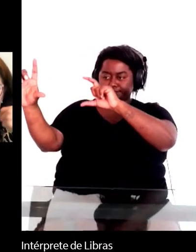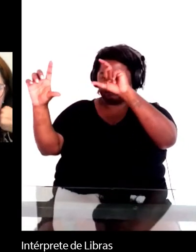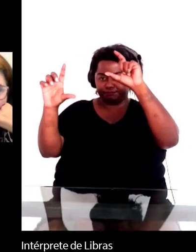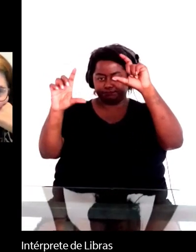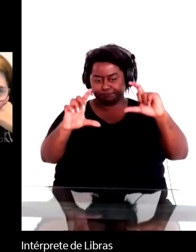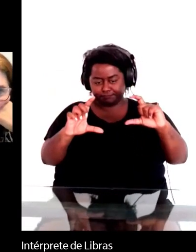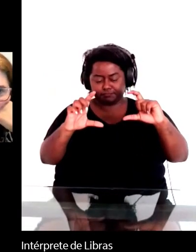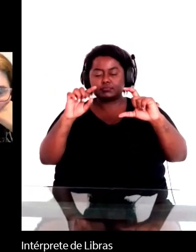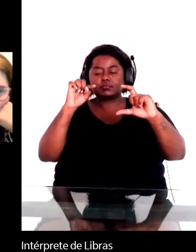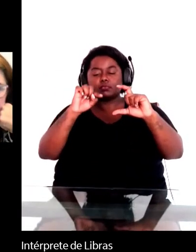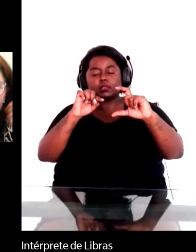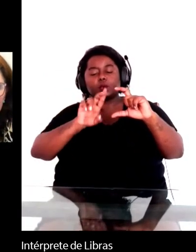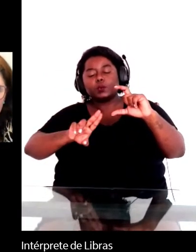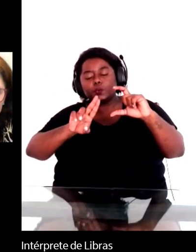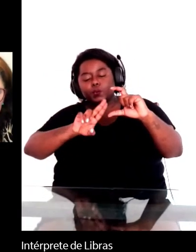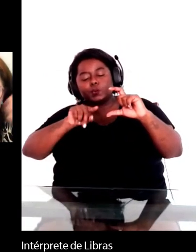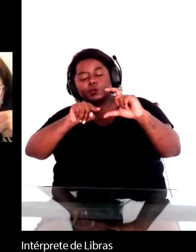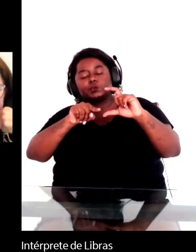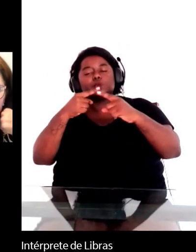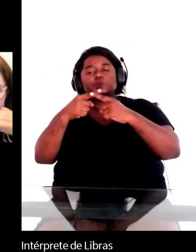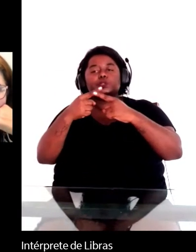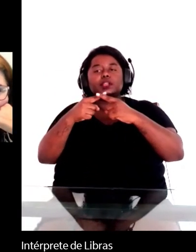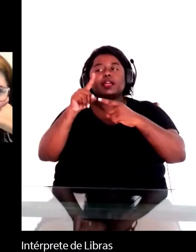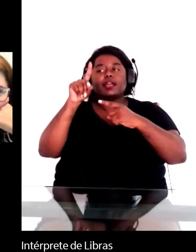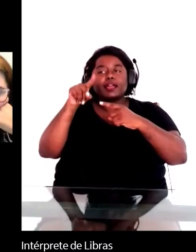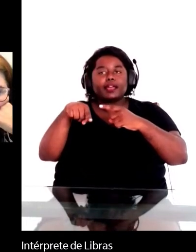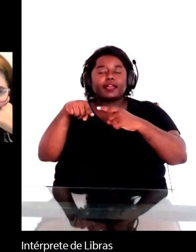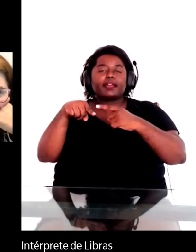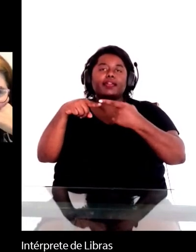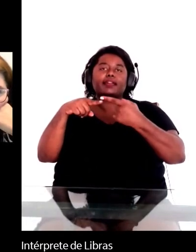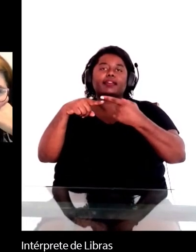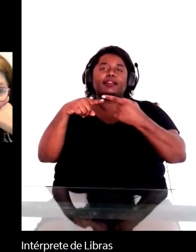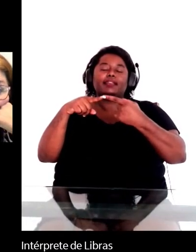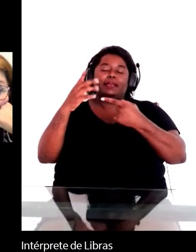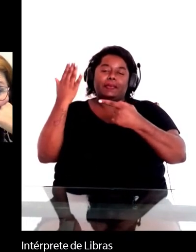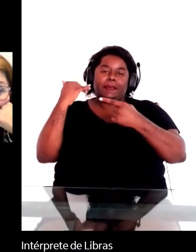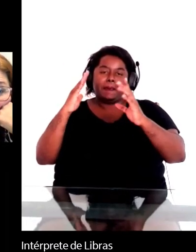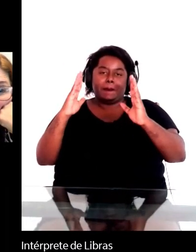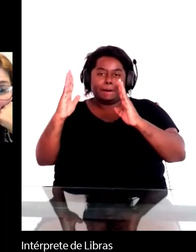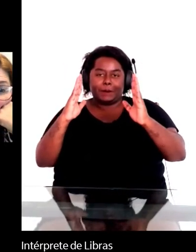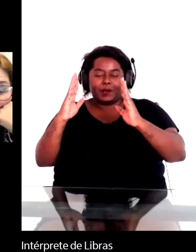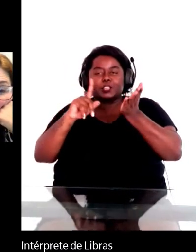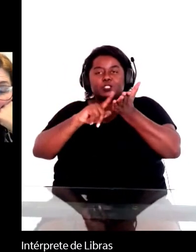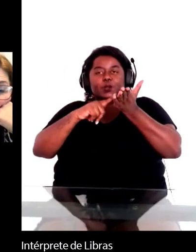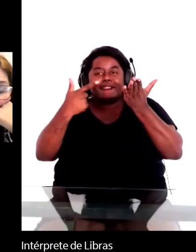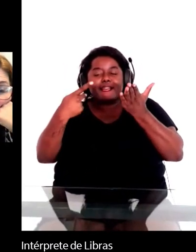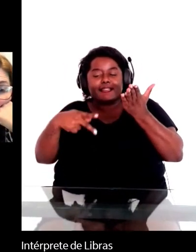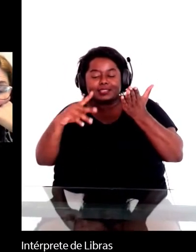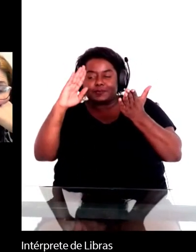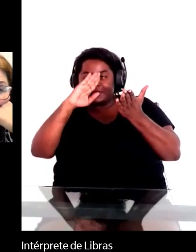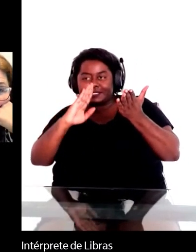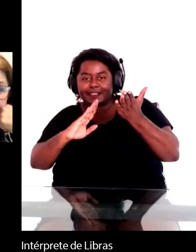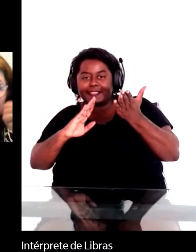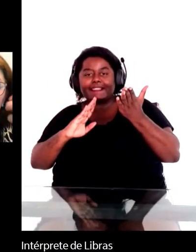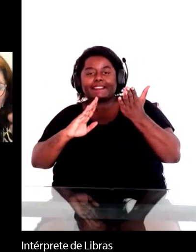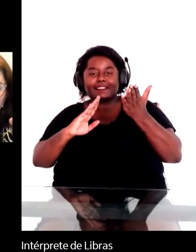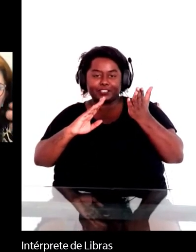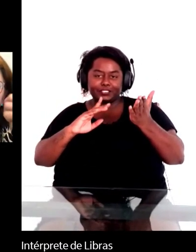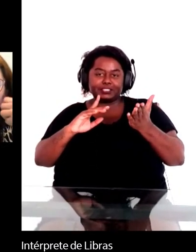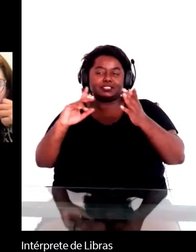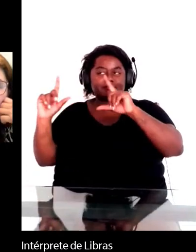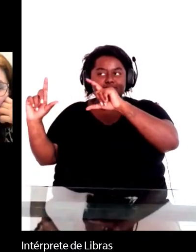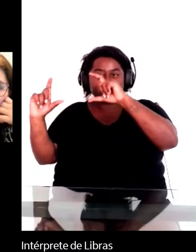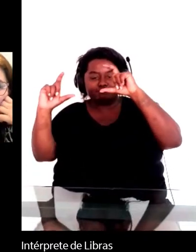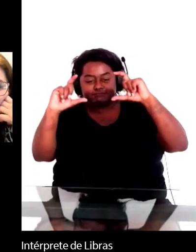encontravam na imprensa da época em jornais brasileiros para ver a